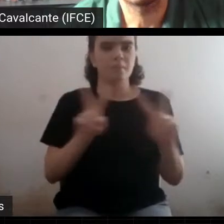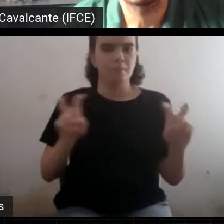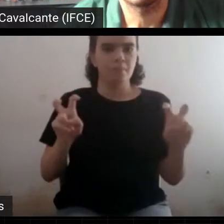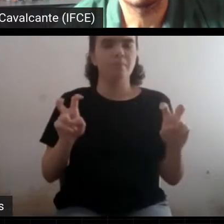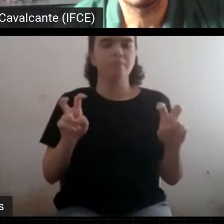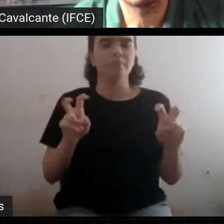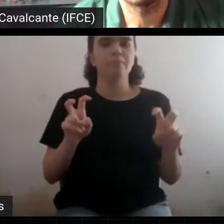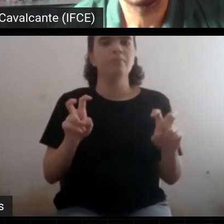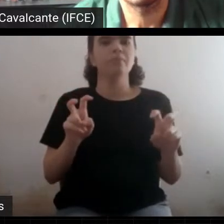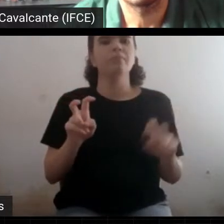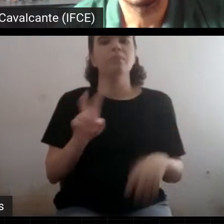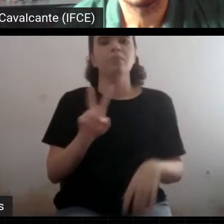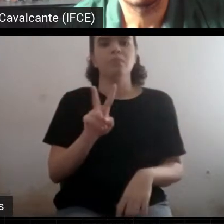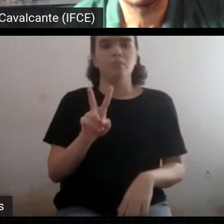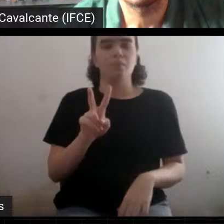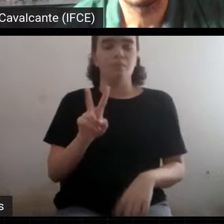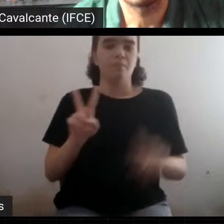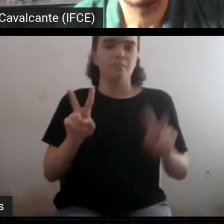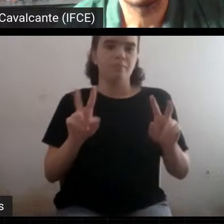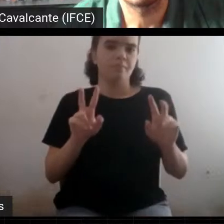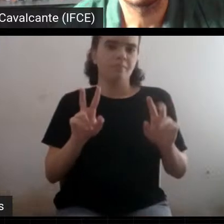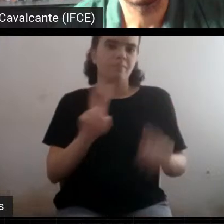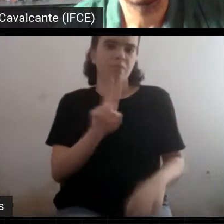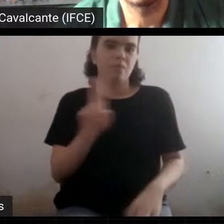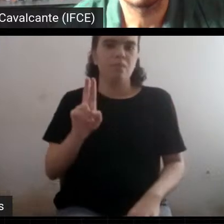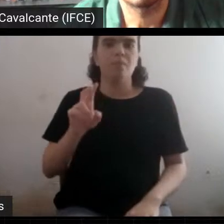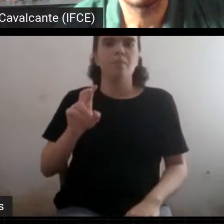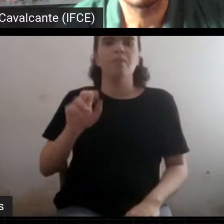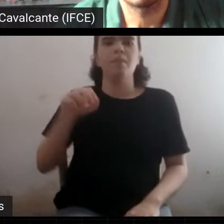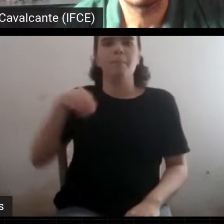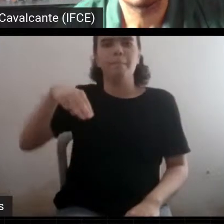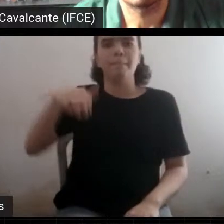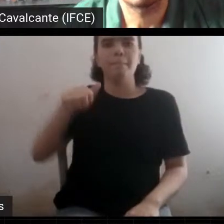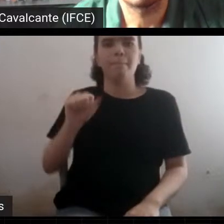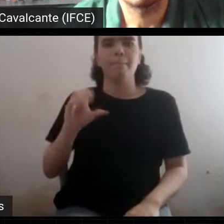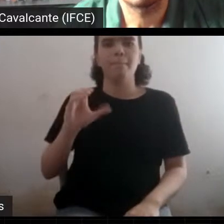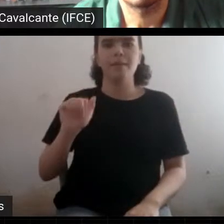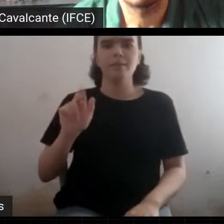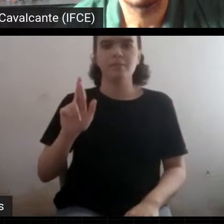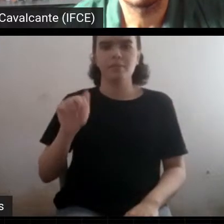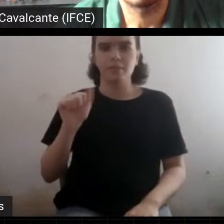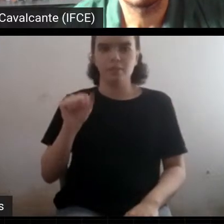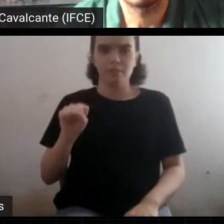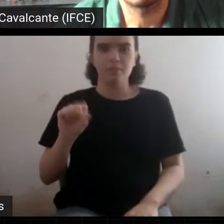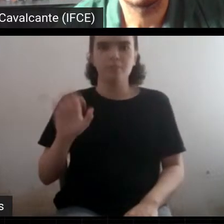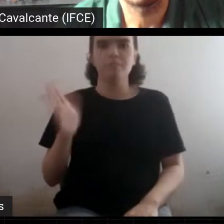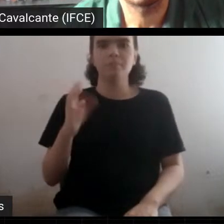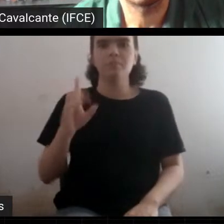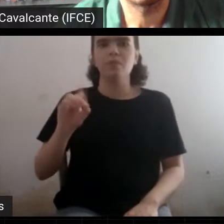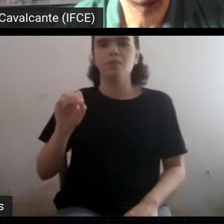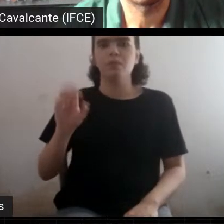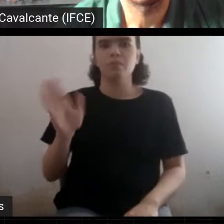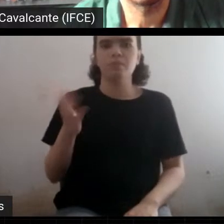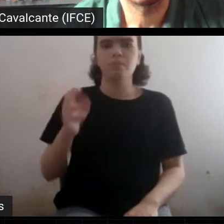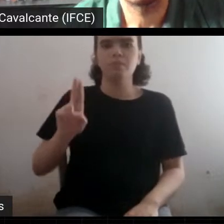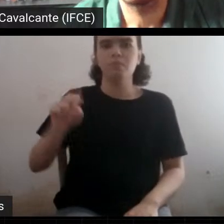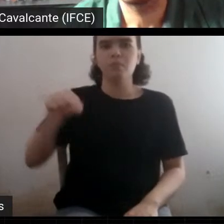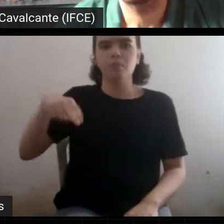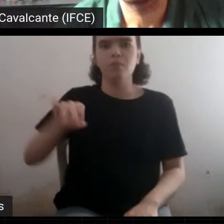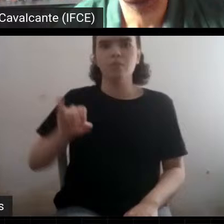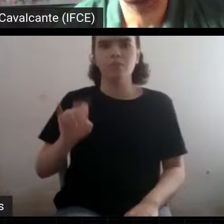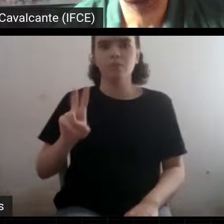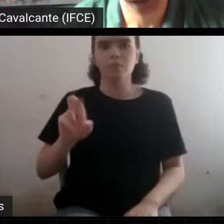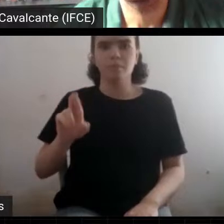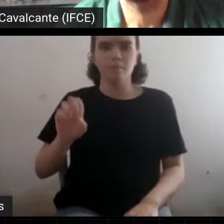Universo. do Eduardo Harrison, que conta exatamente a evolução de como é que os homens foram evoluindo